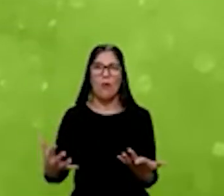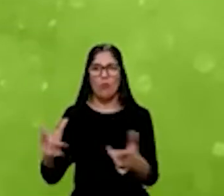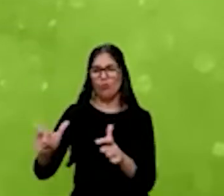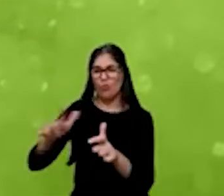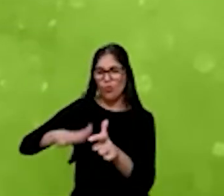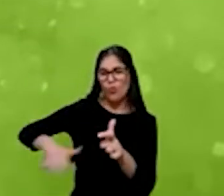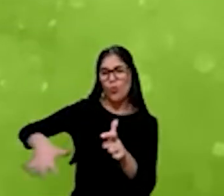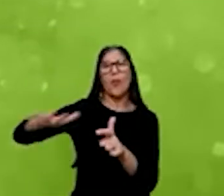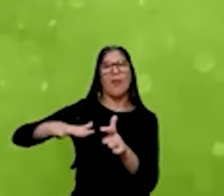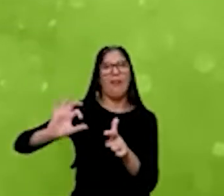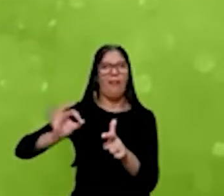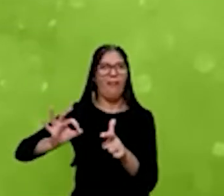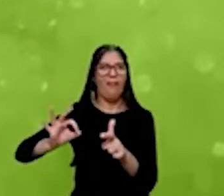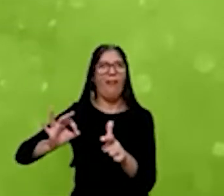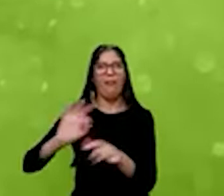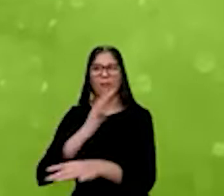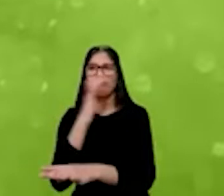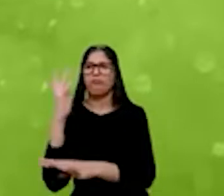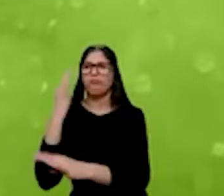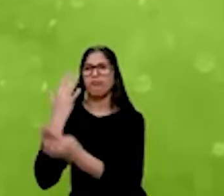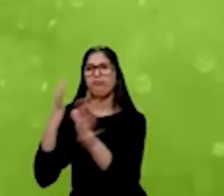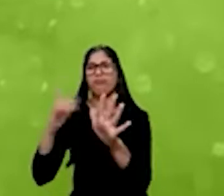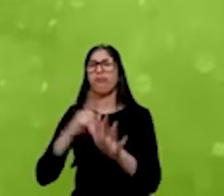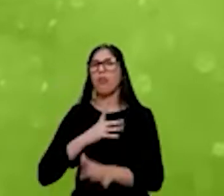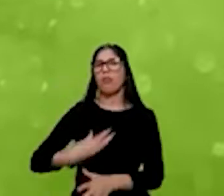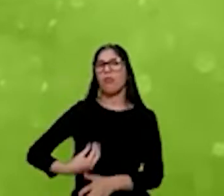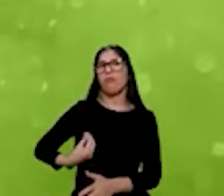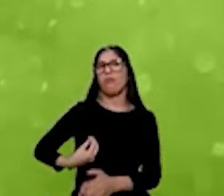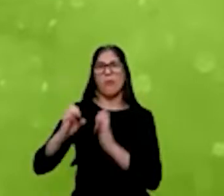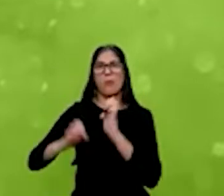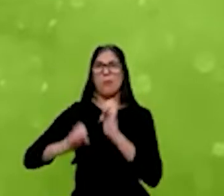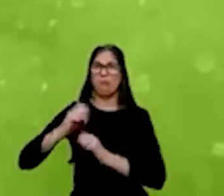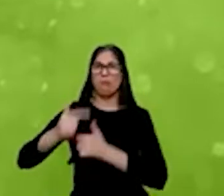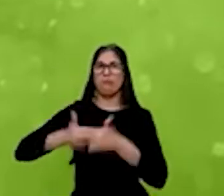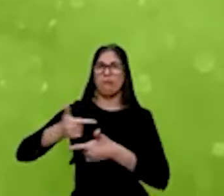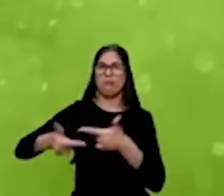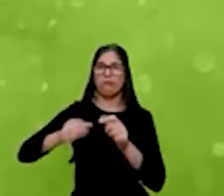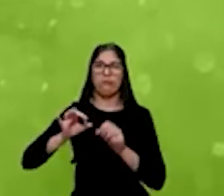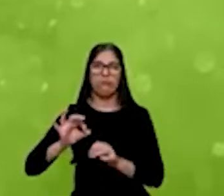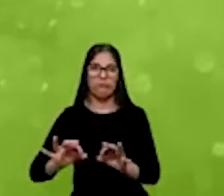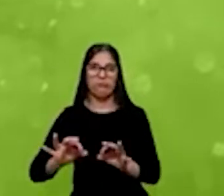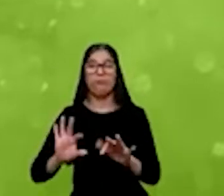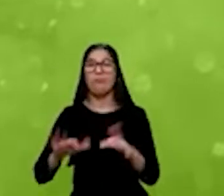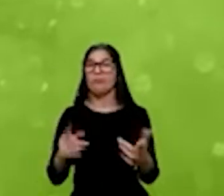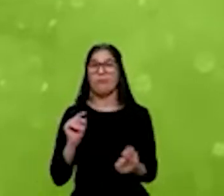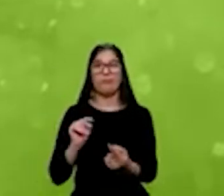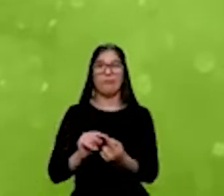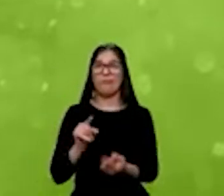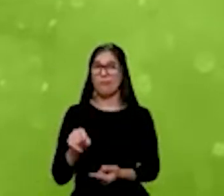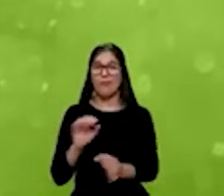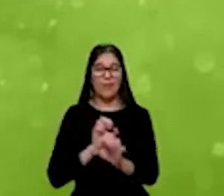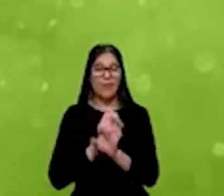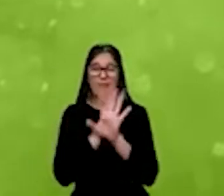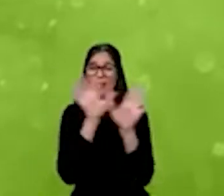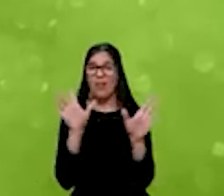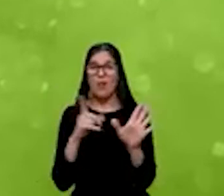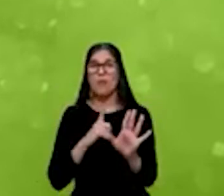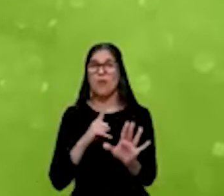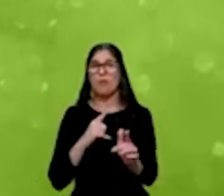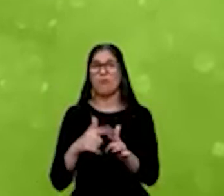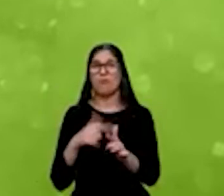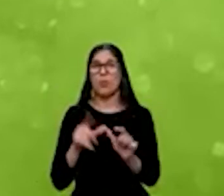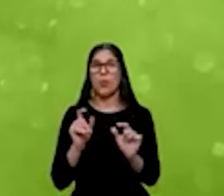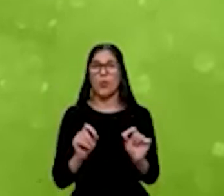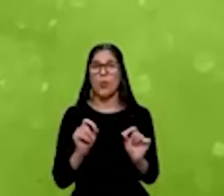ecossistema onde as empresas estão atuando. Então, essa visão é muito clara para a gente. Isso tem algumas implicações, que também